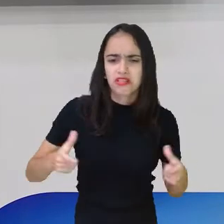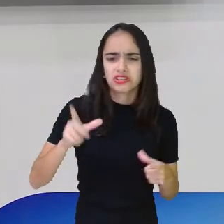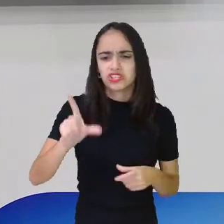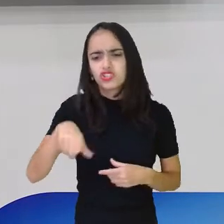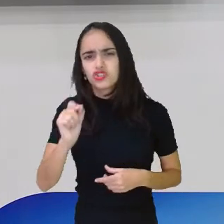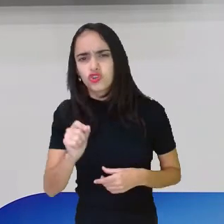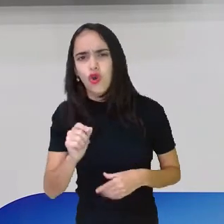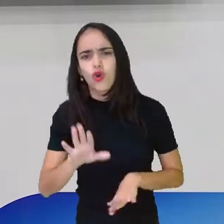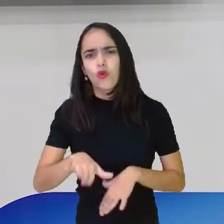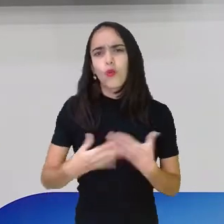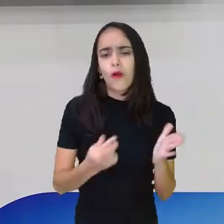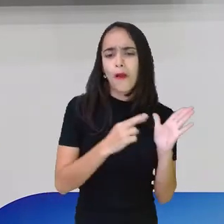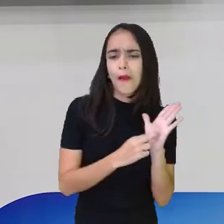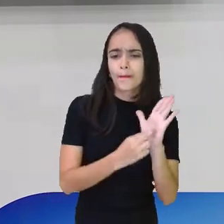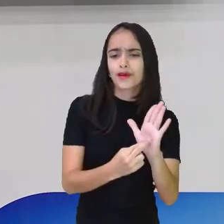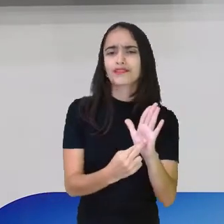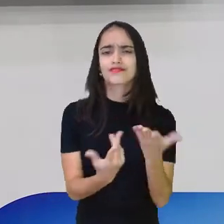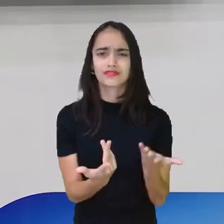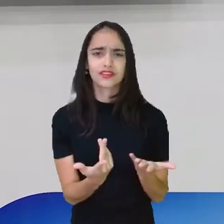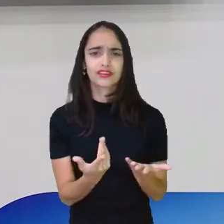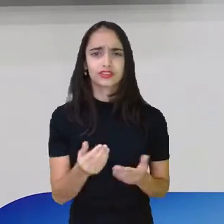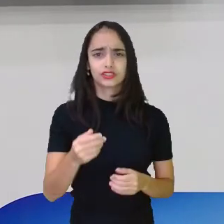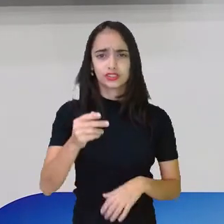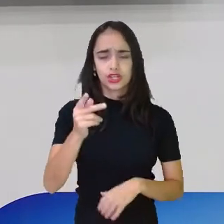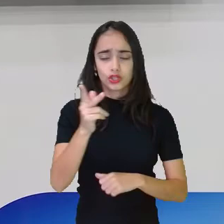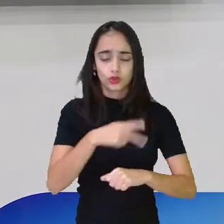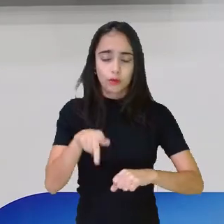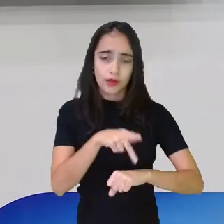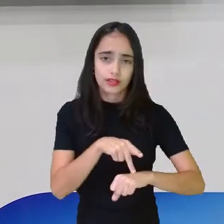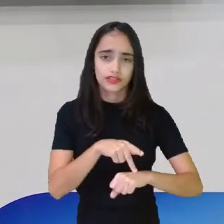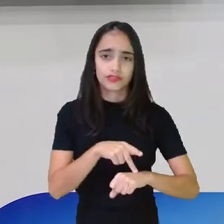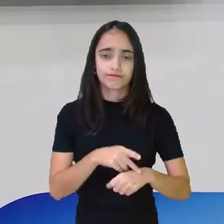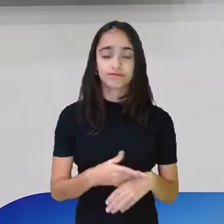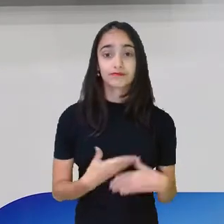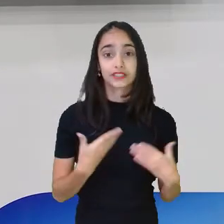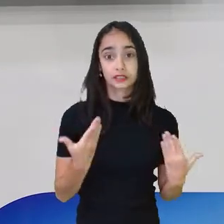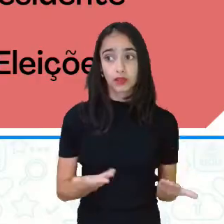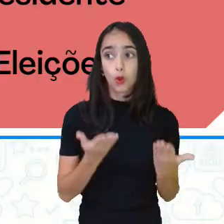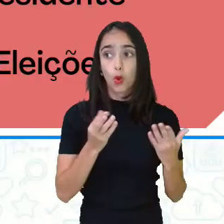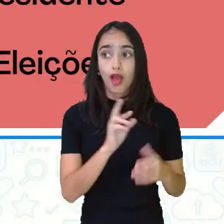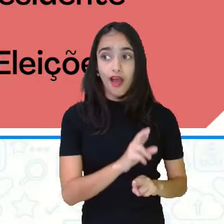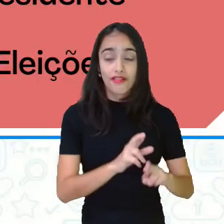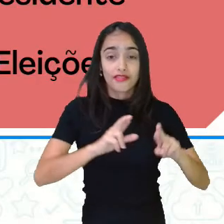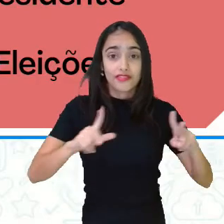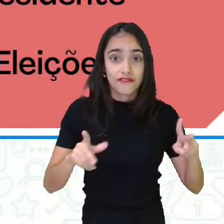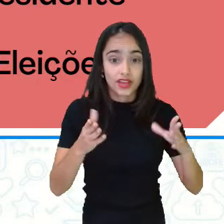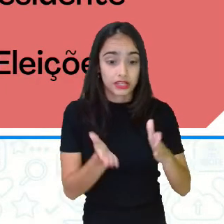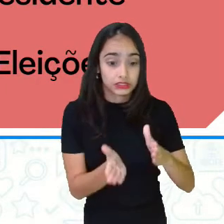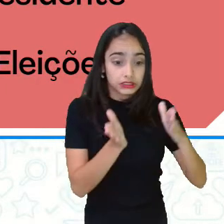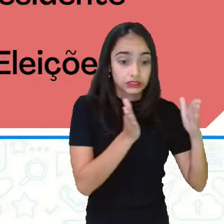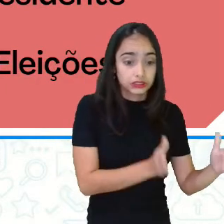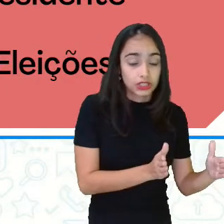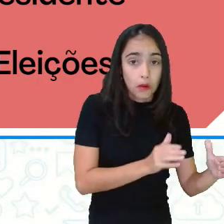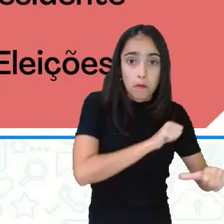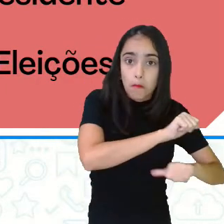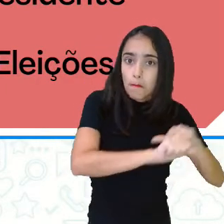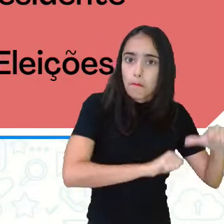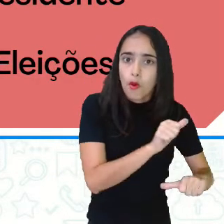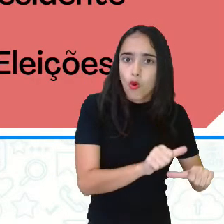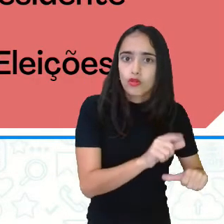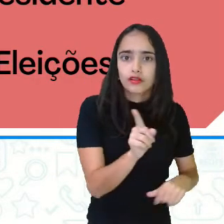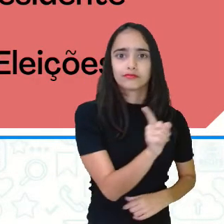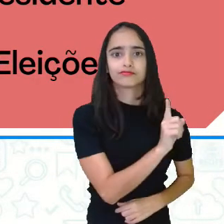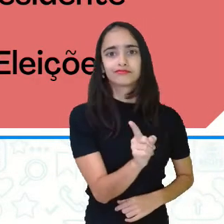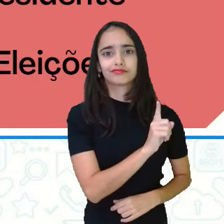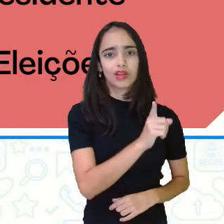quer ser os representantes legais. E aqui, a diferença é que na monarquia, não troca, tá? É até